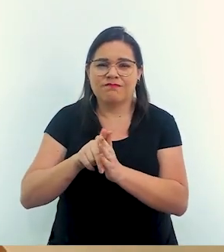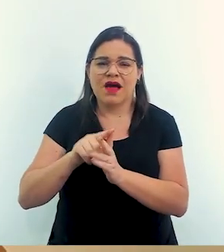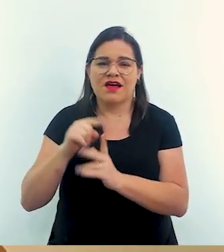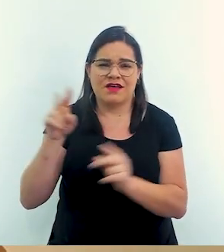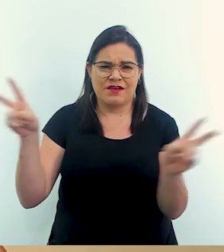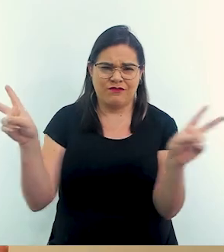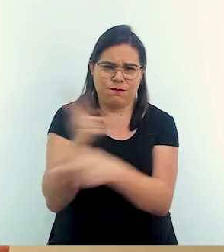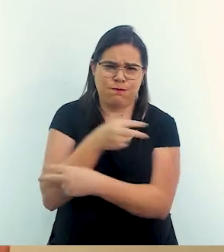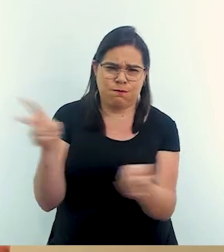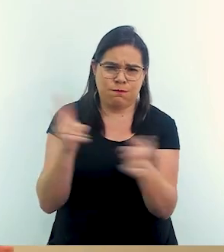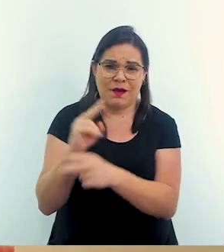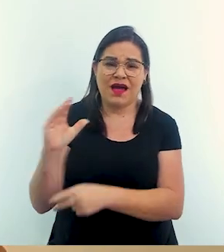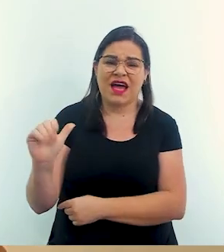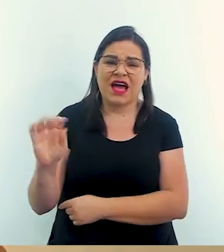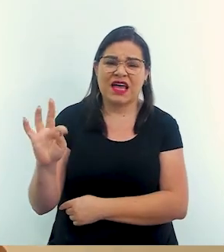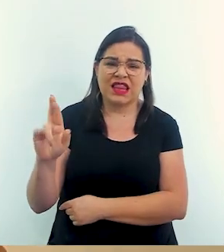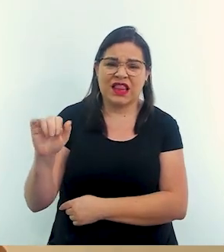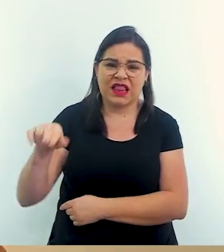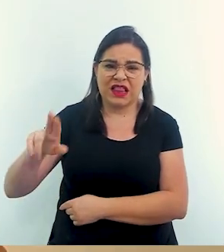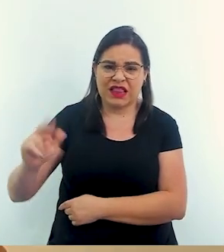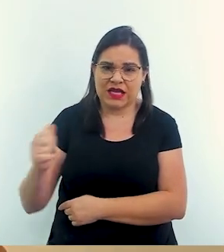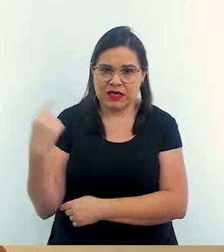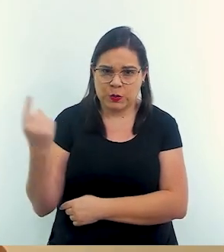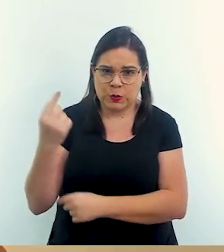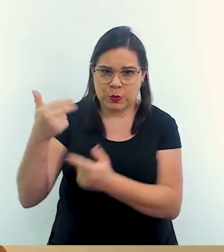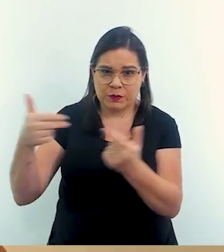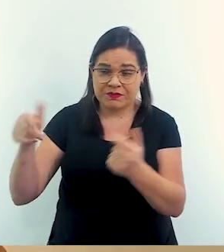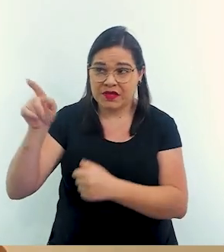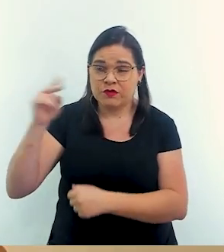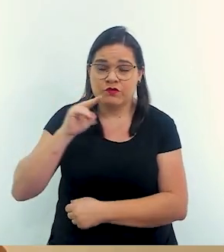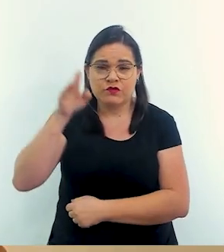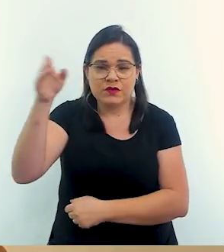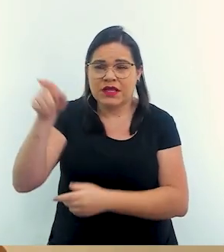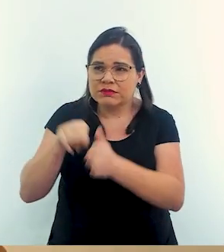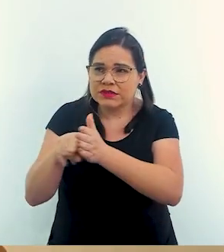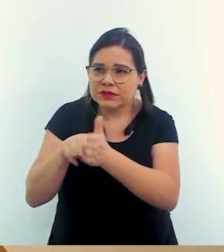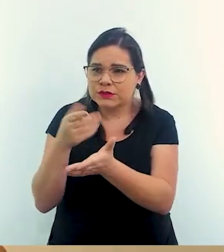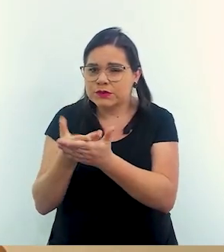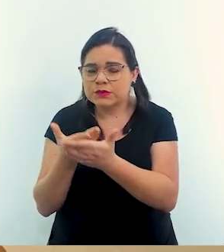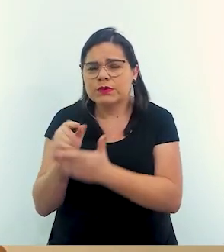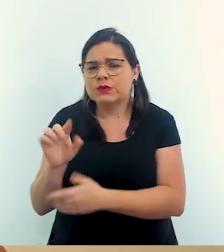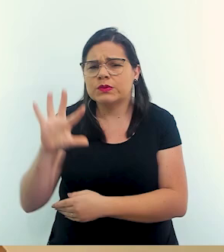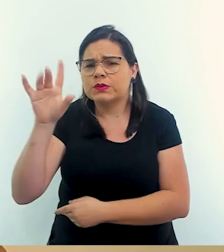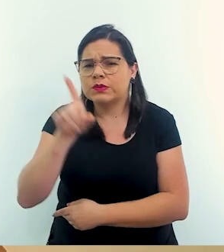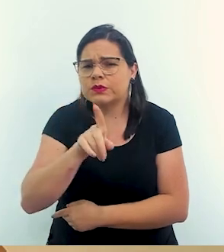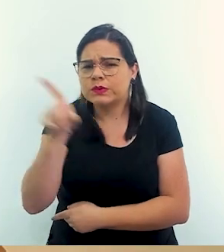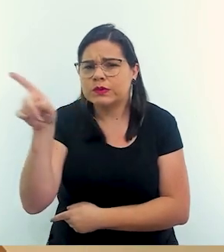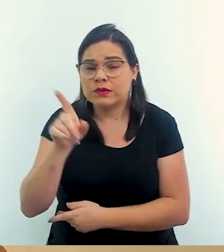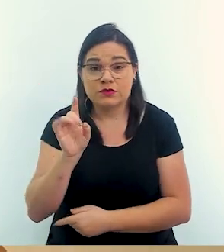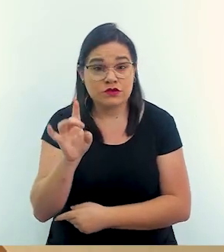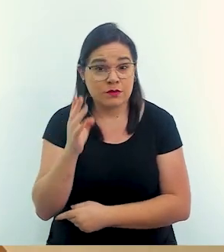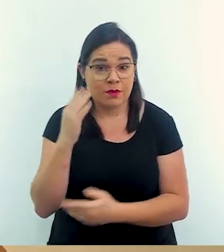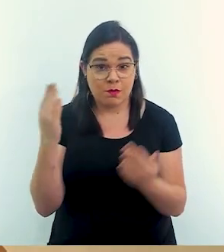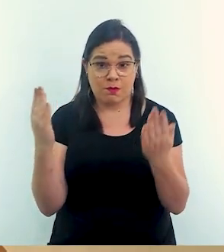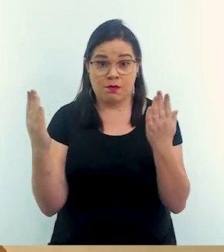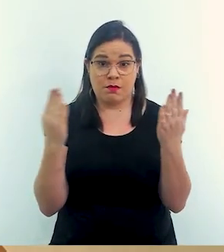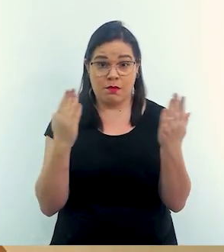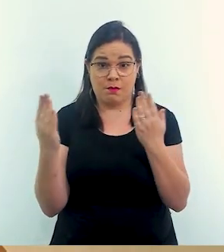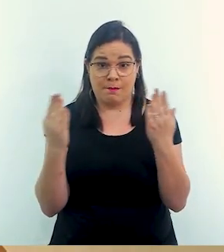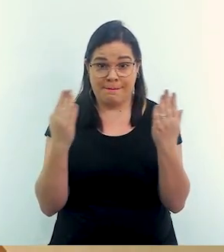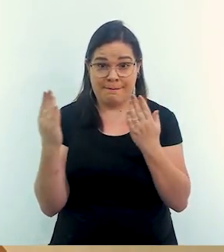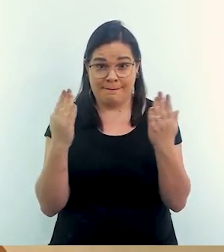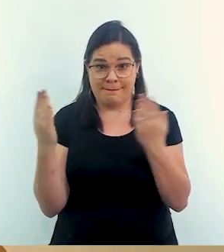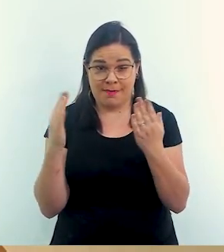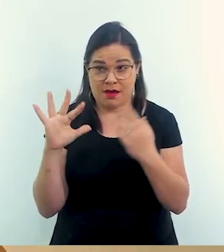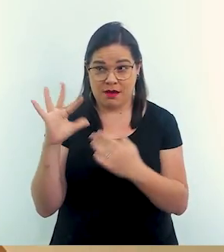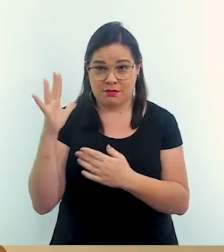exatamente fazendo um estudo sobre adaptação climática, mudança climática, e o que aconteceu com Nova Orleans. Então, só para te dar um parâmetro,